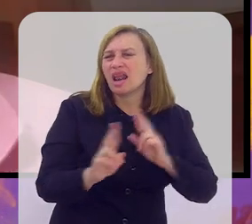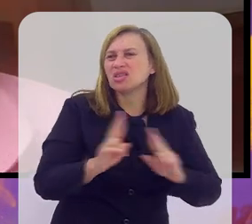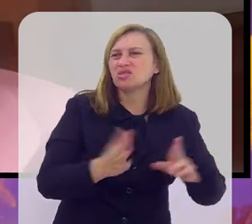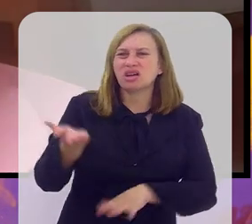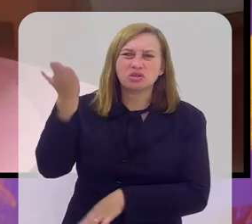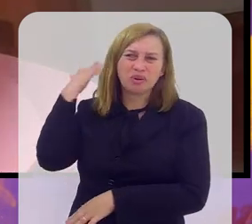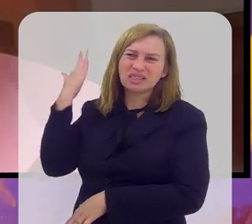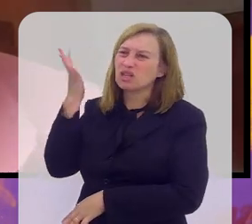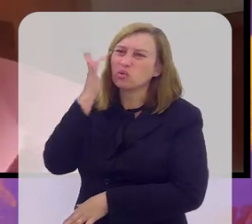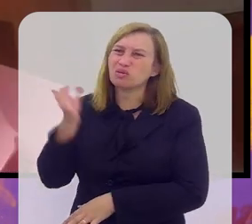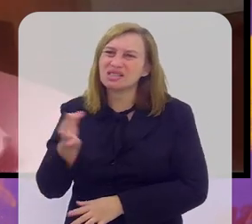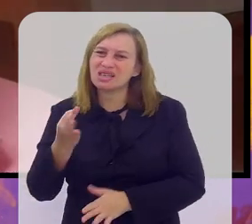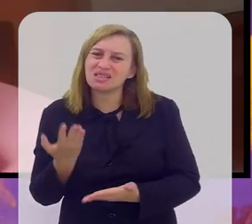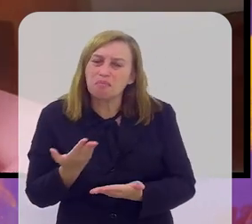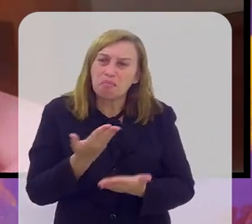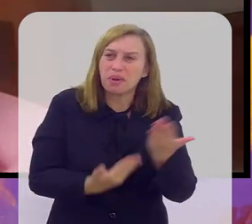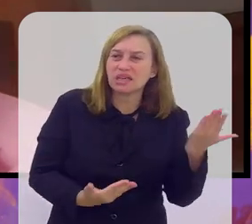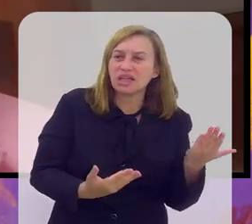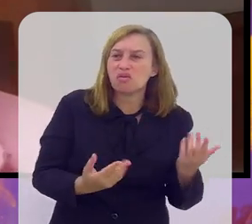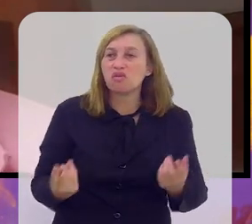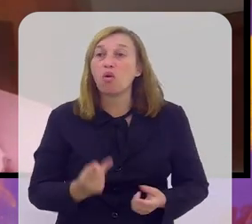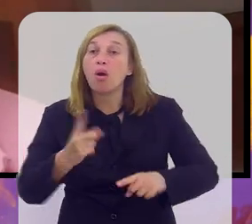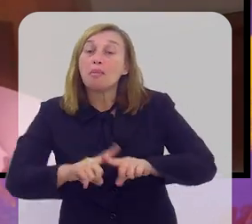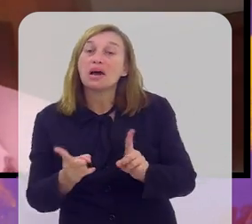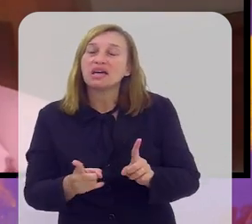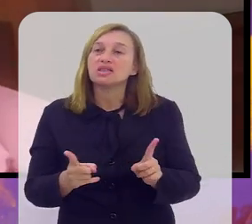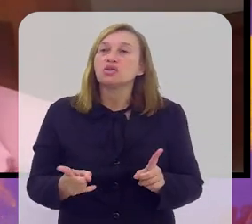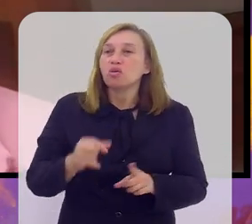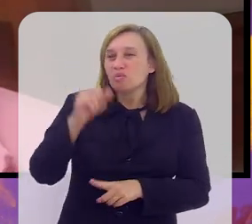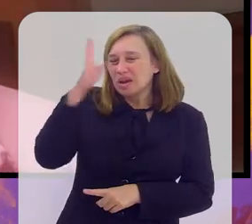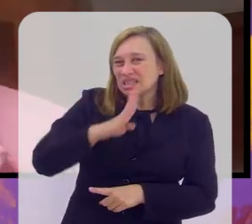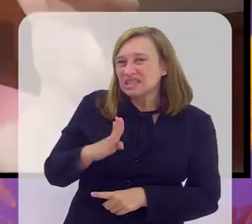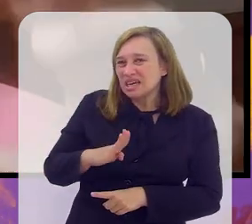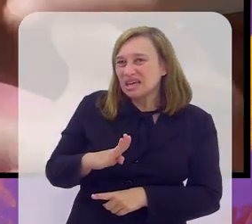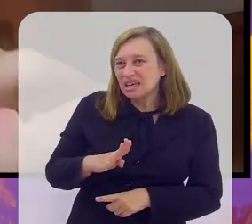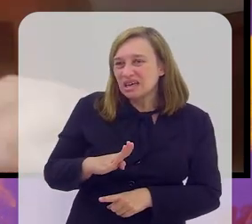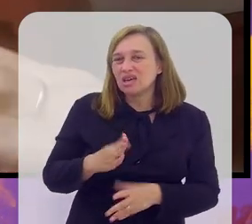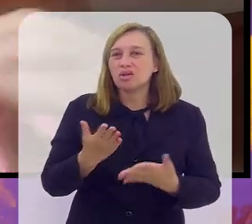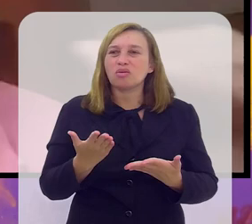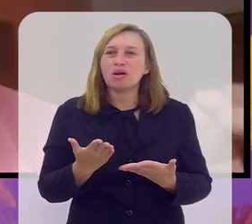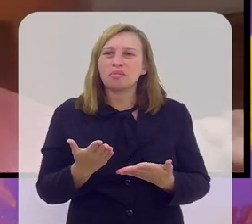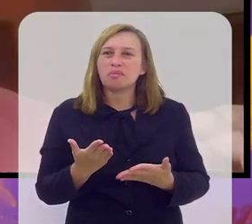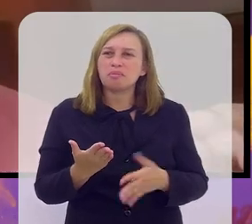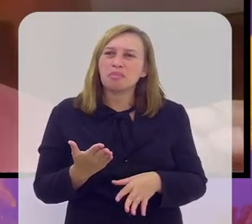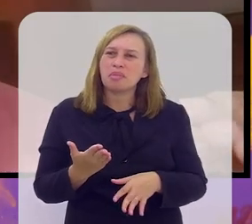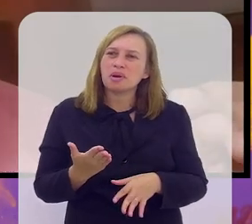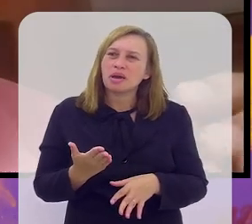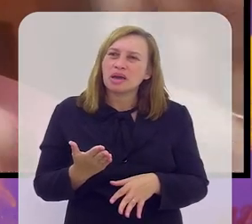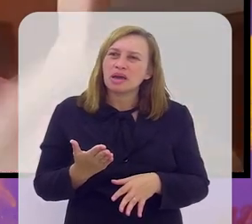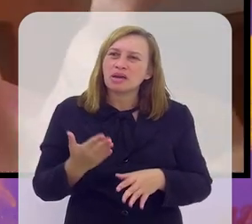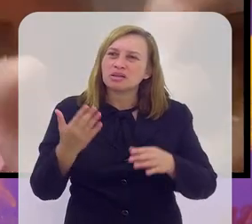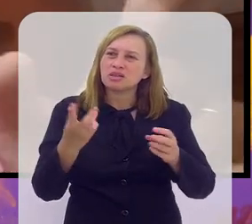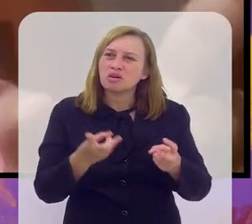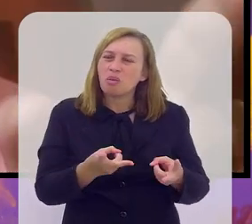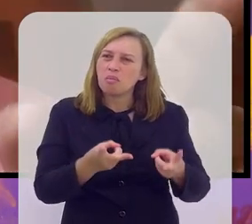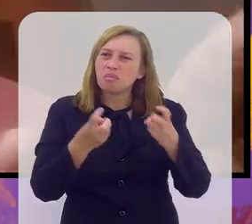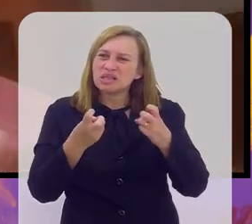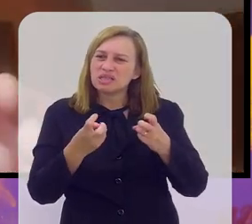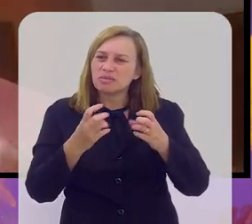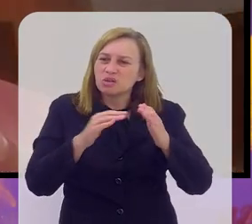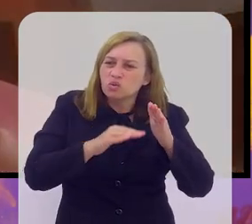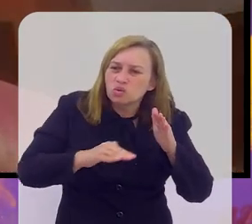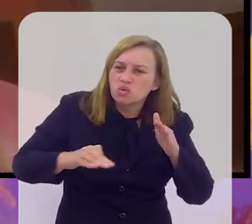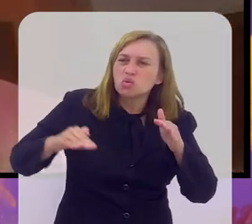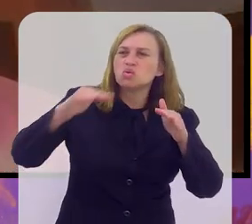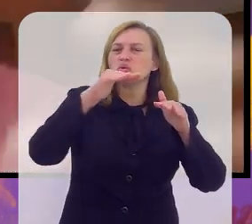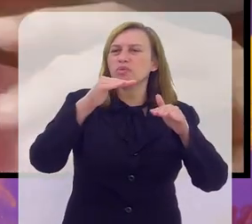Eu não sei dizer se caiu nível, mas eu sei dizer que o brasileiro é muito montado, em média, nessa percepção